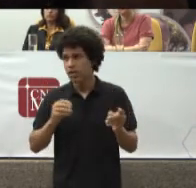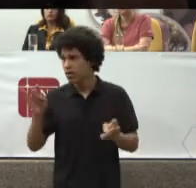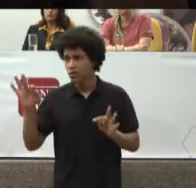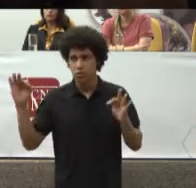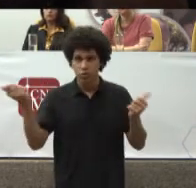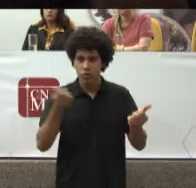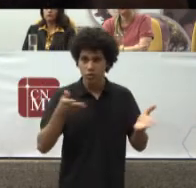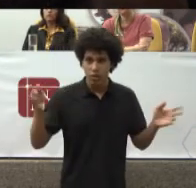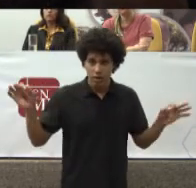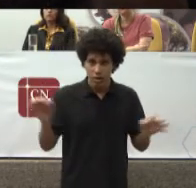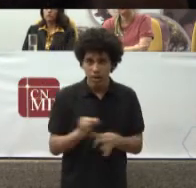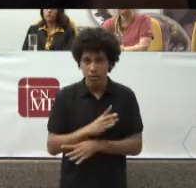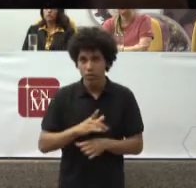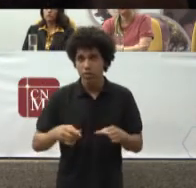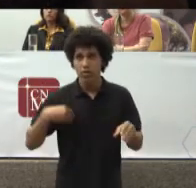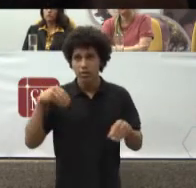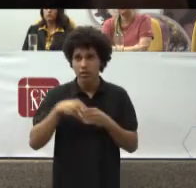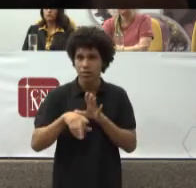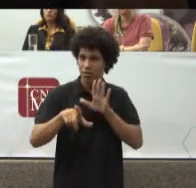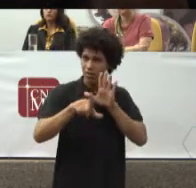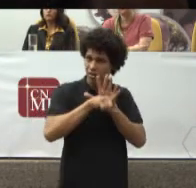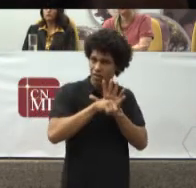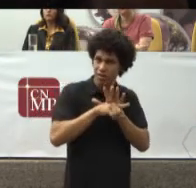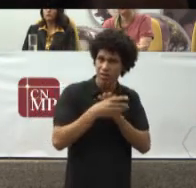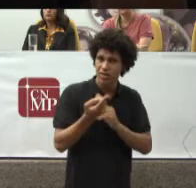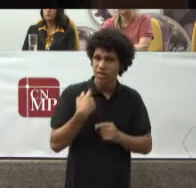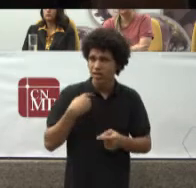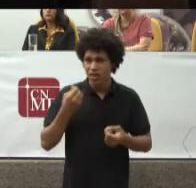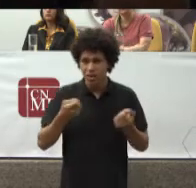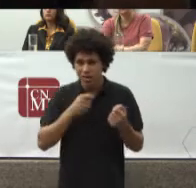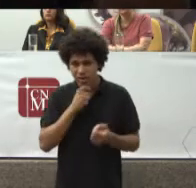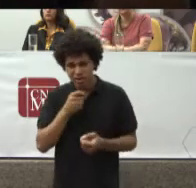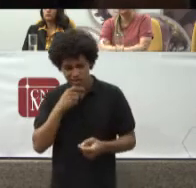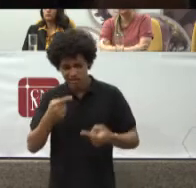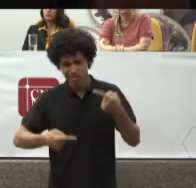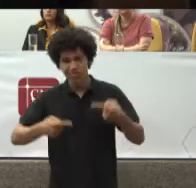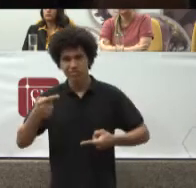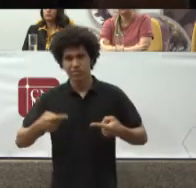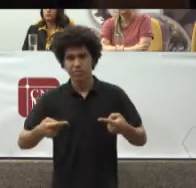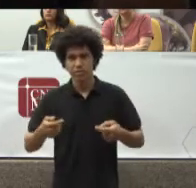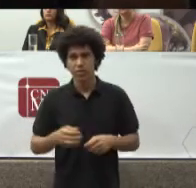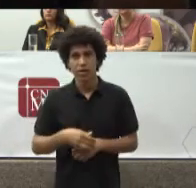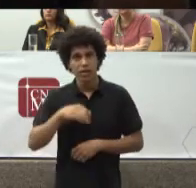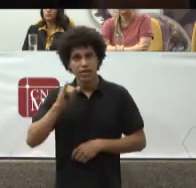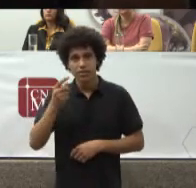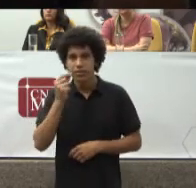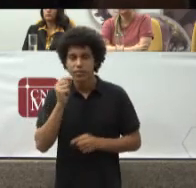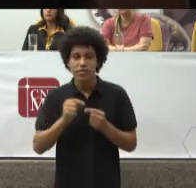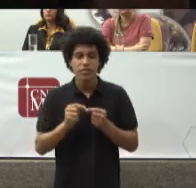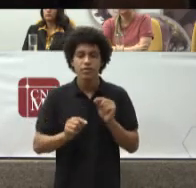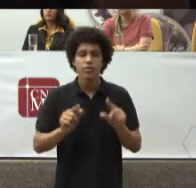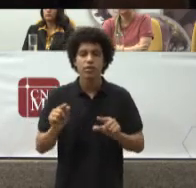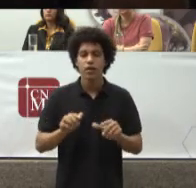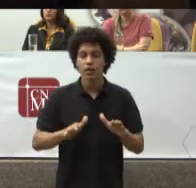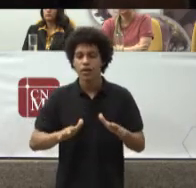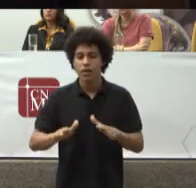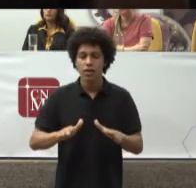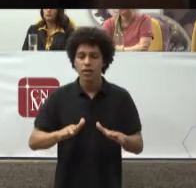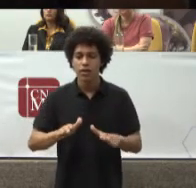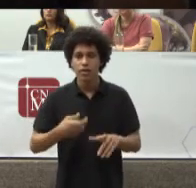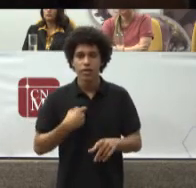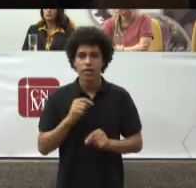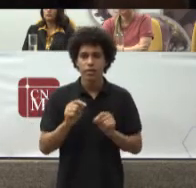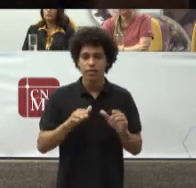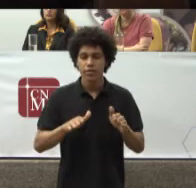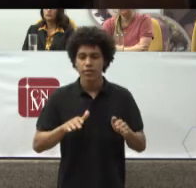legitimidade Do MP De novo Discutida E se Fizermos Um paralelo Com aquelas Ações